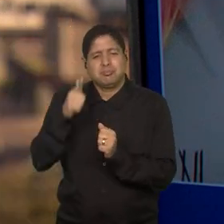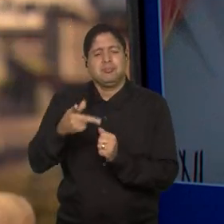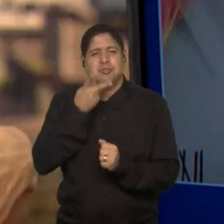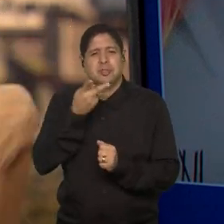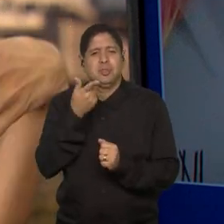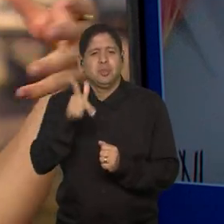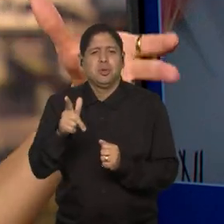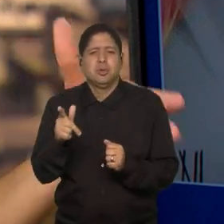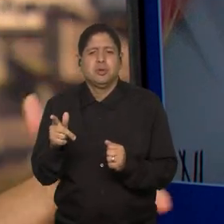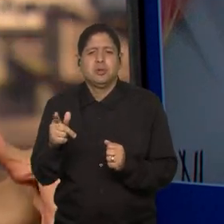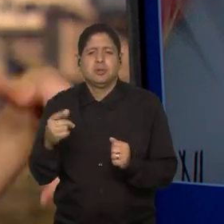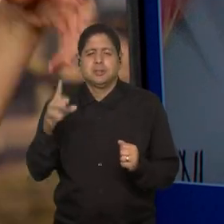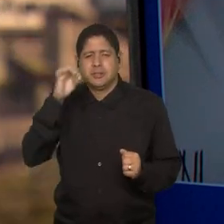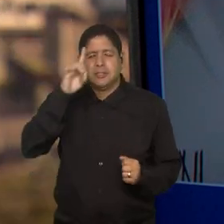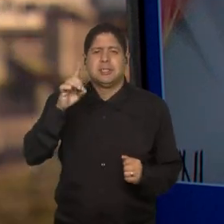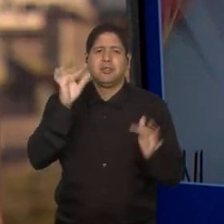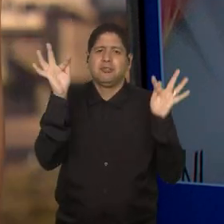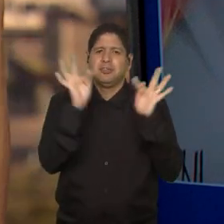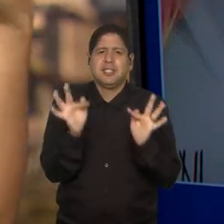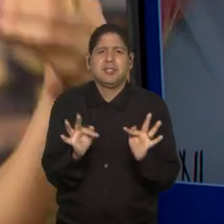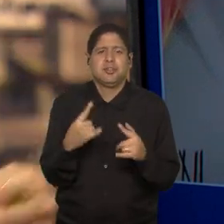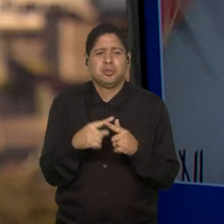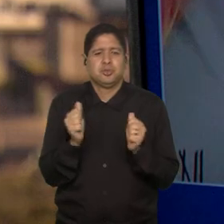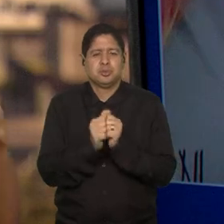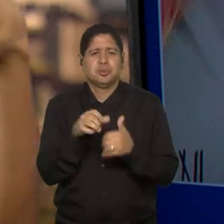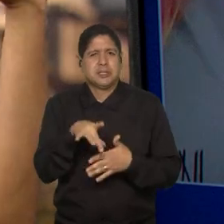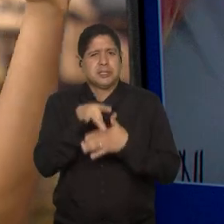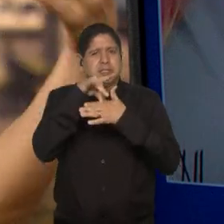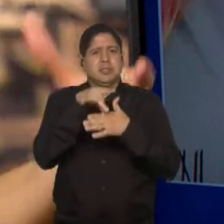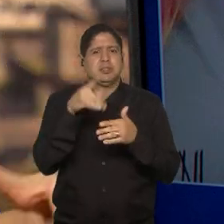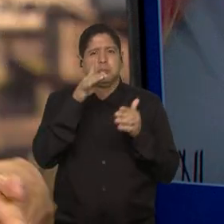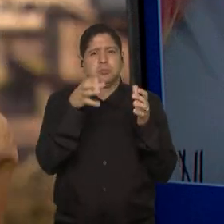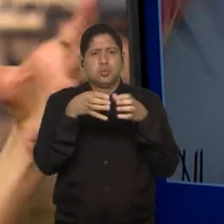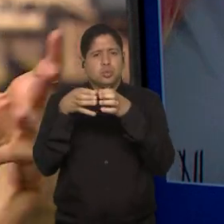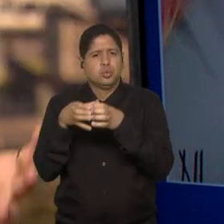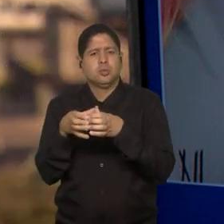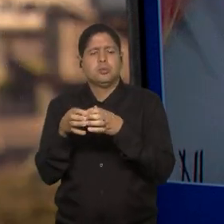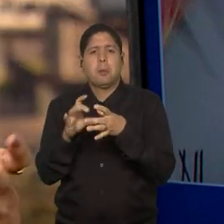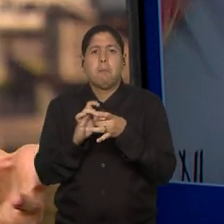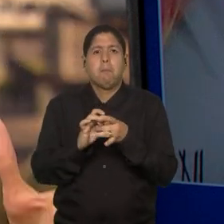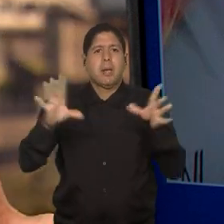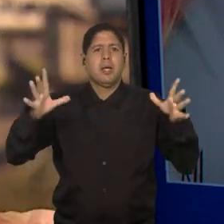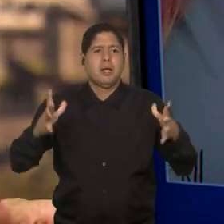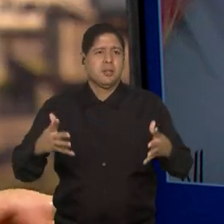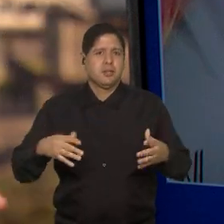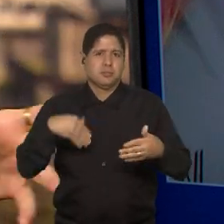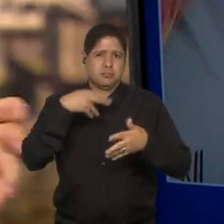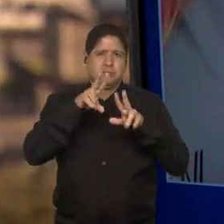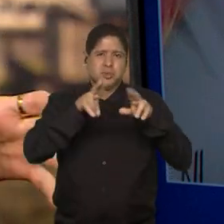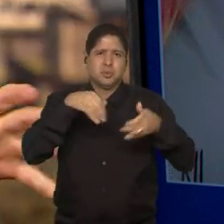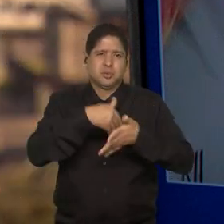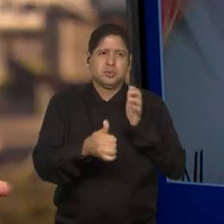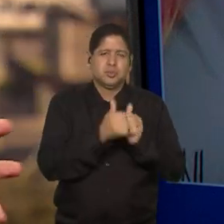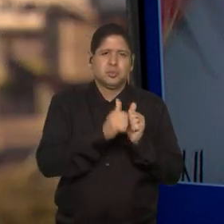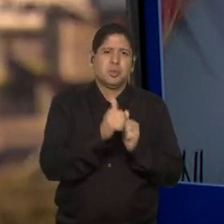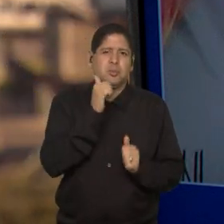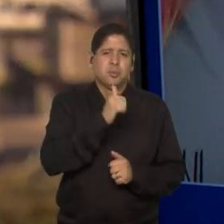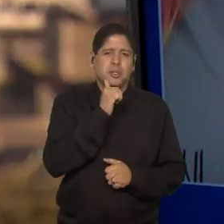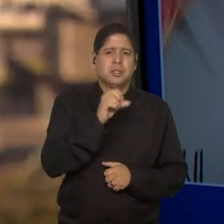novamente, que dia feliz poder falar isso com autoridade, com entidade, muito abertamente sobre futebol feminino, e não só